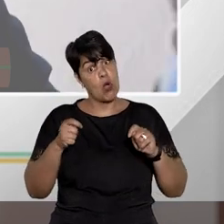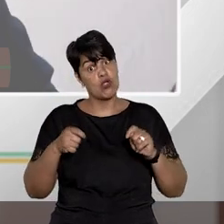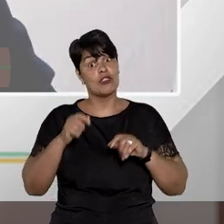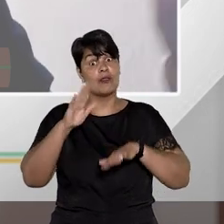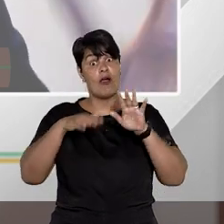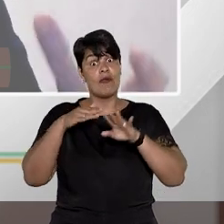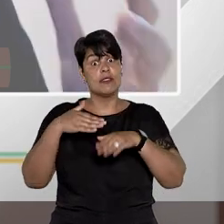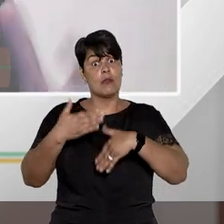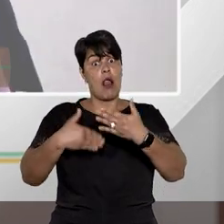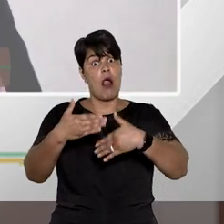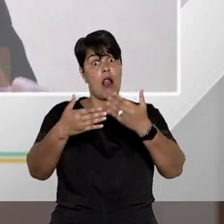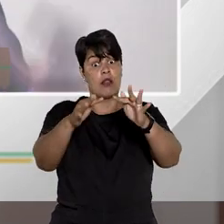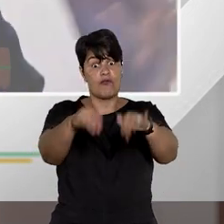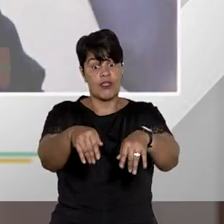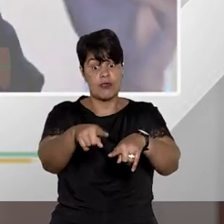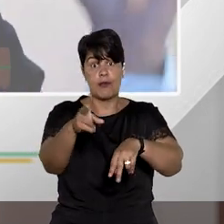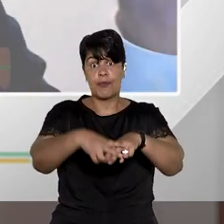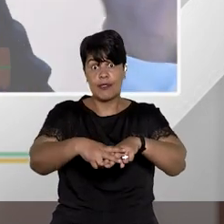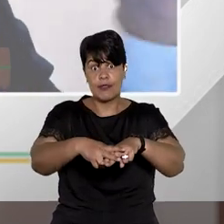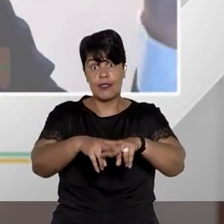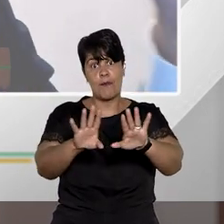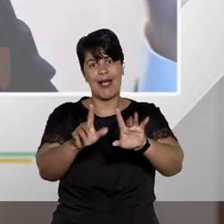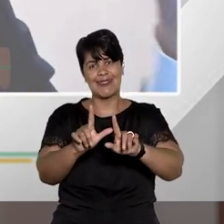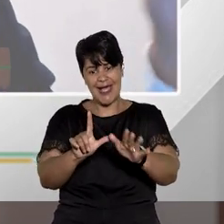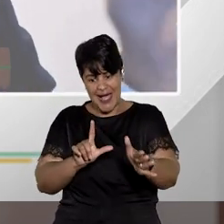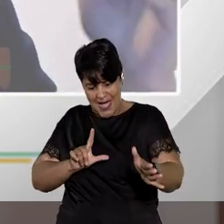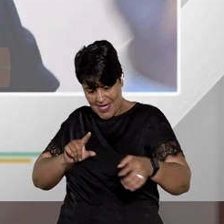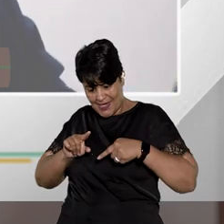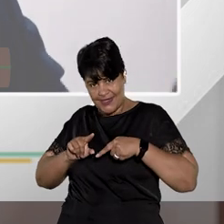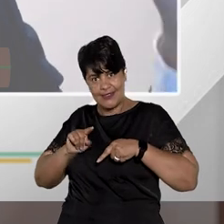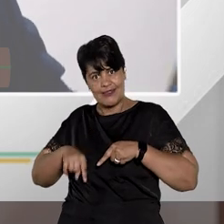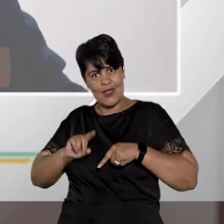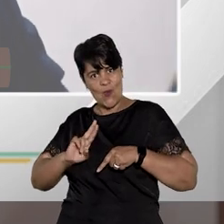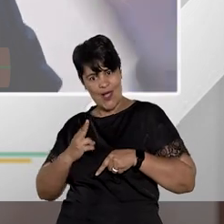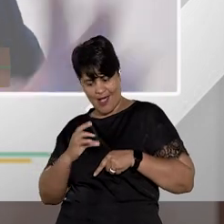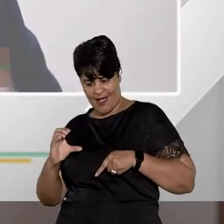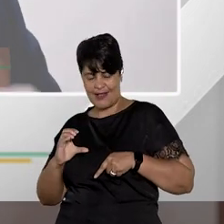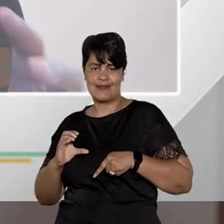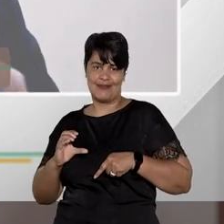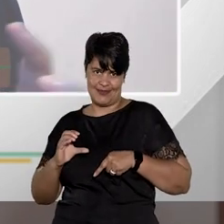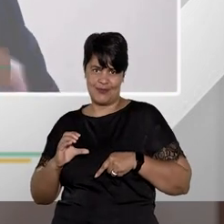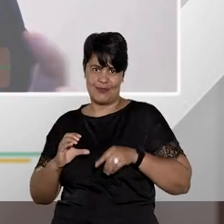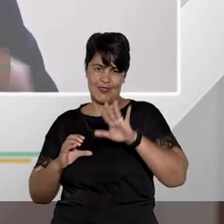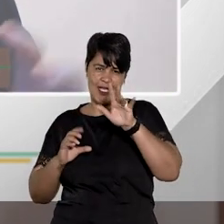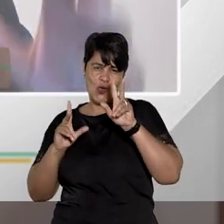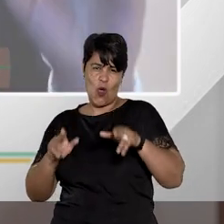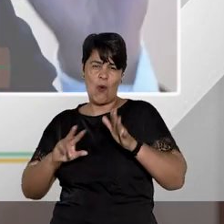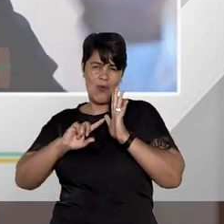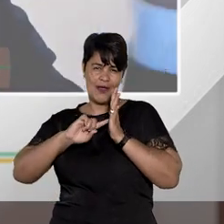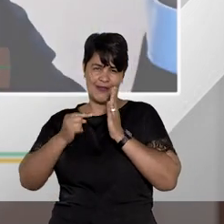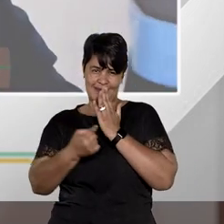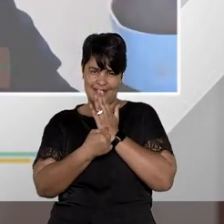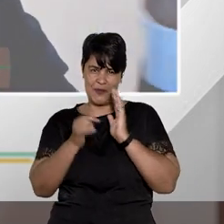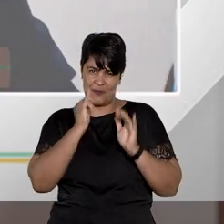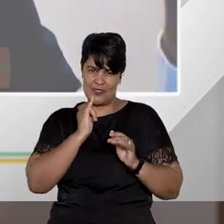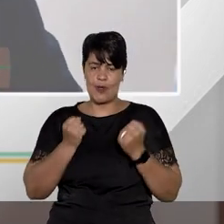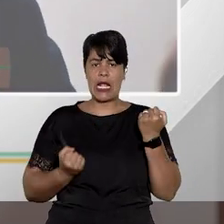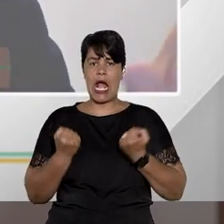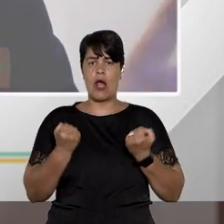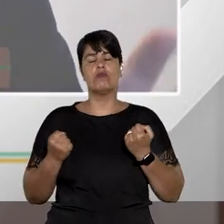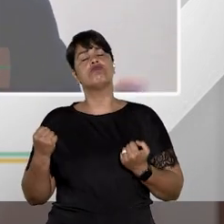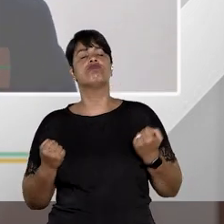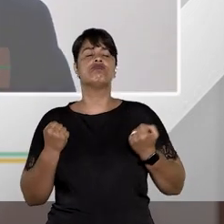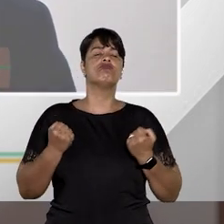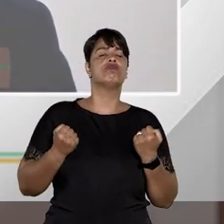prisão no horizonte mas esse horizonte ainda está um pouquinho distante você está andando ali com o carro na estrada e você vê